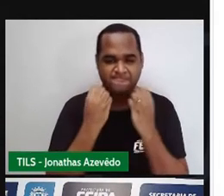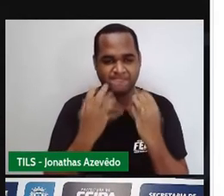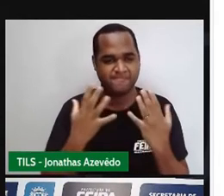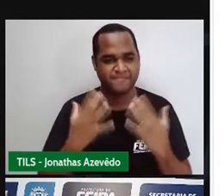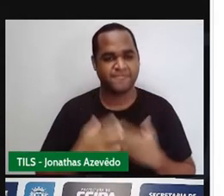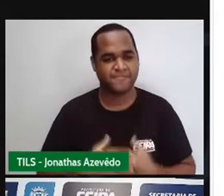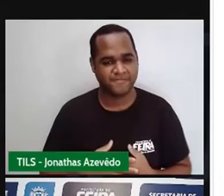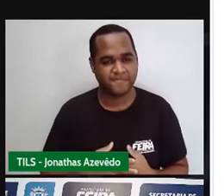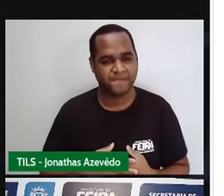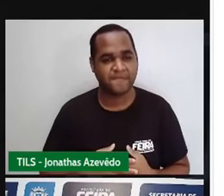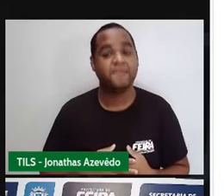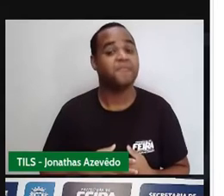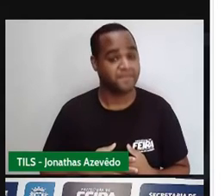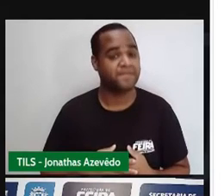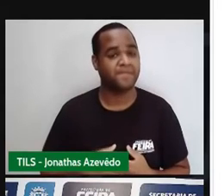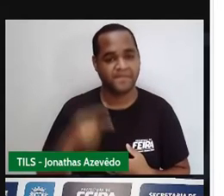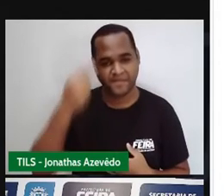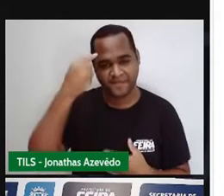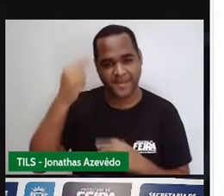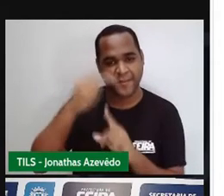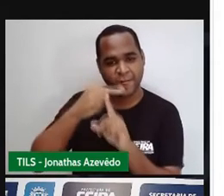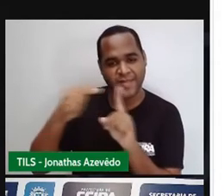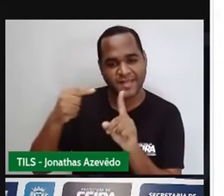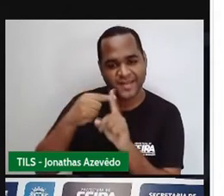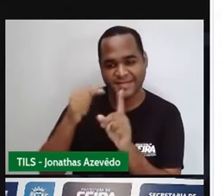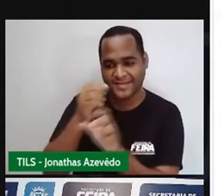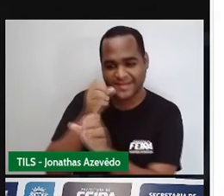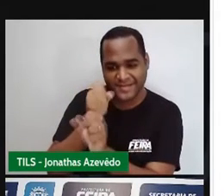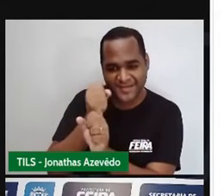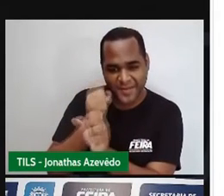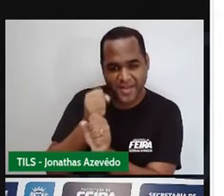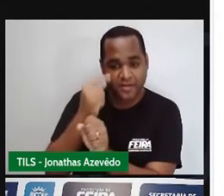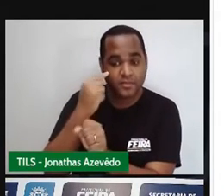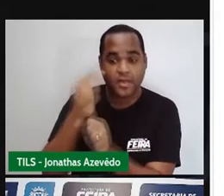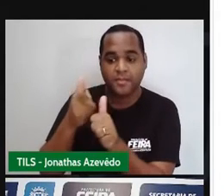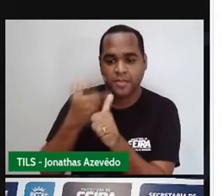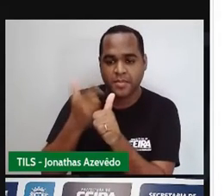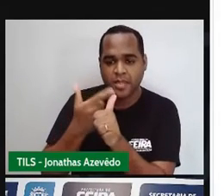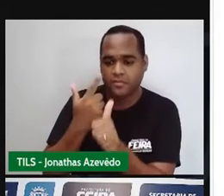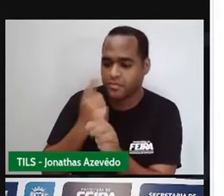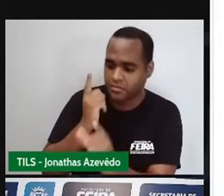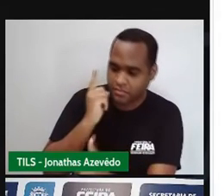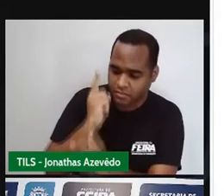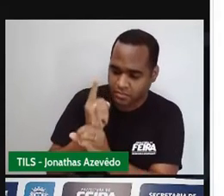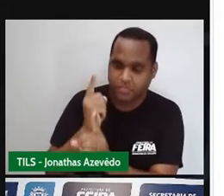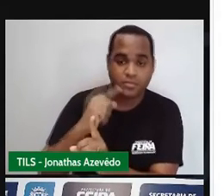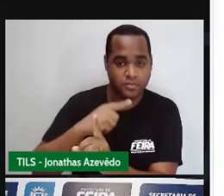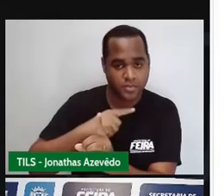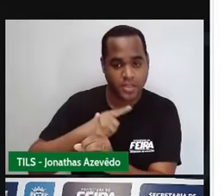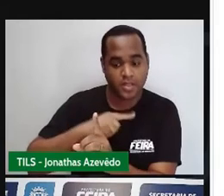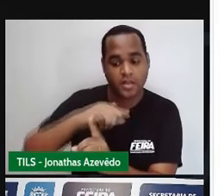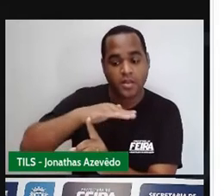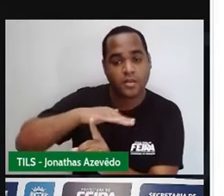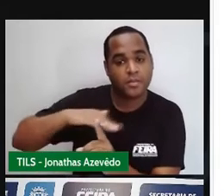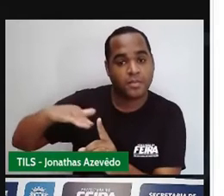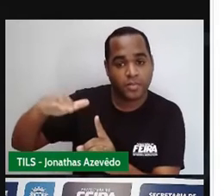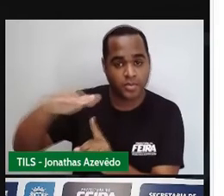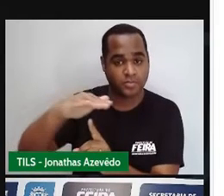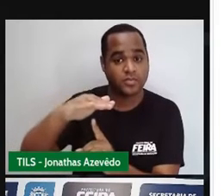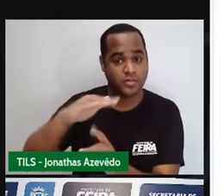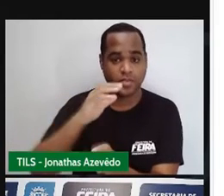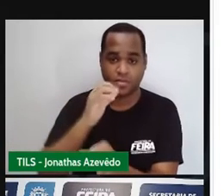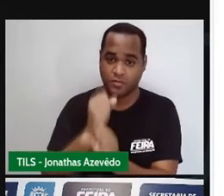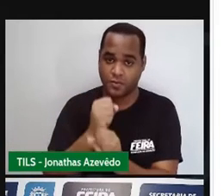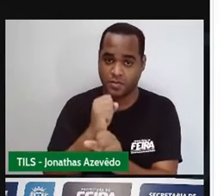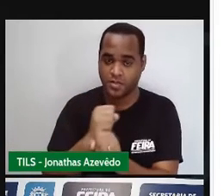Vamos lá. Metade do produto. Primeiro você acha o produto. O produto entre a medida do